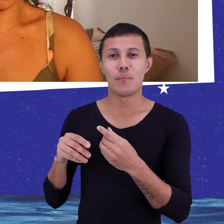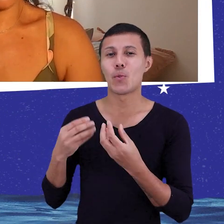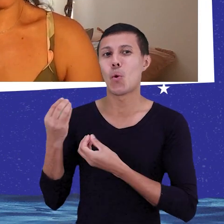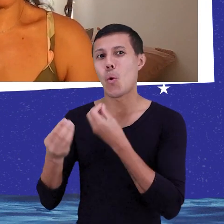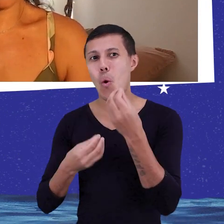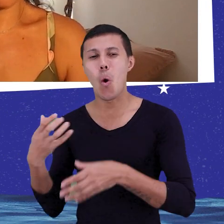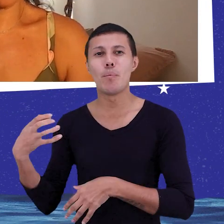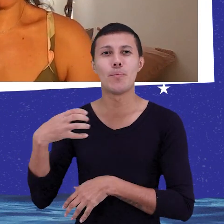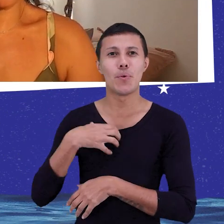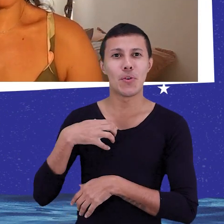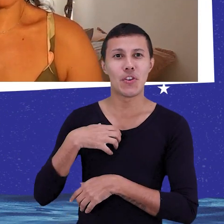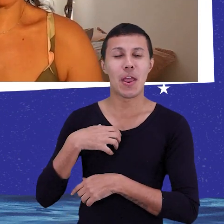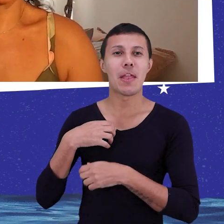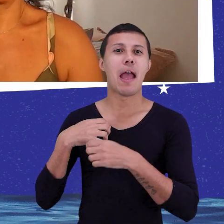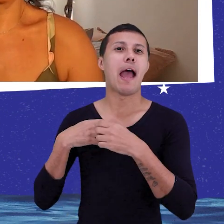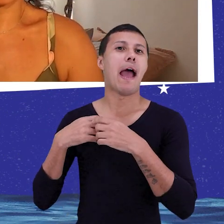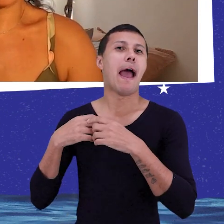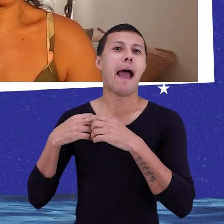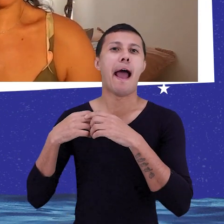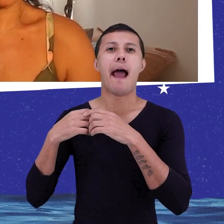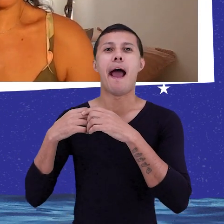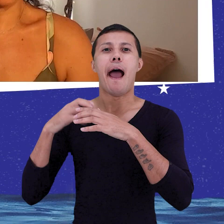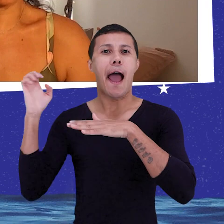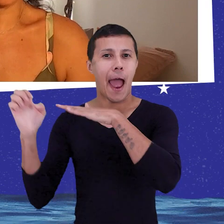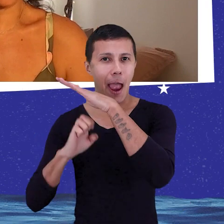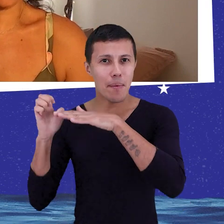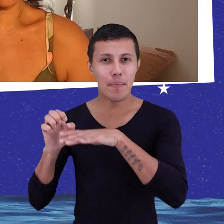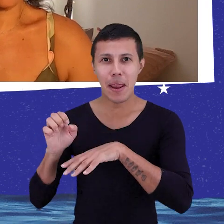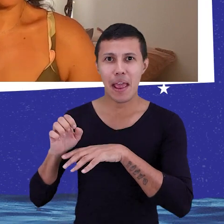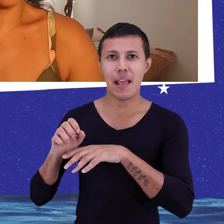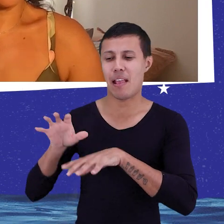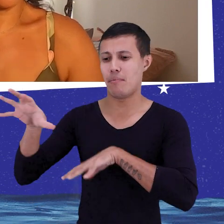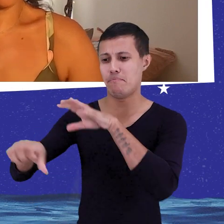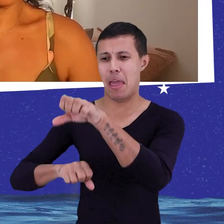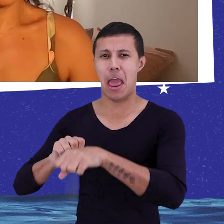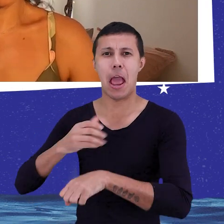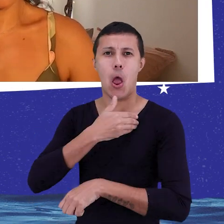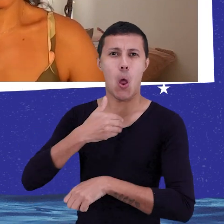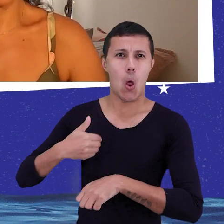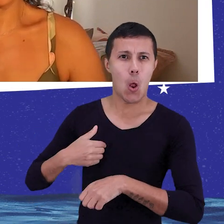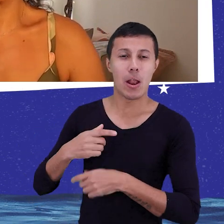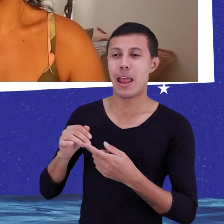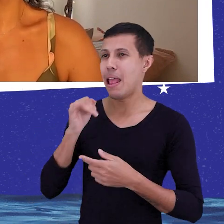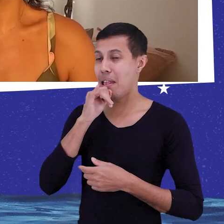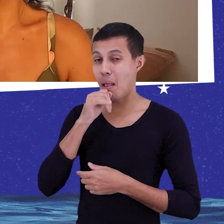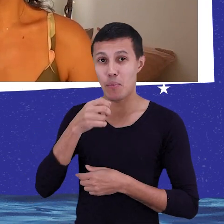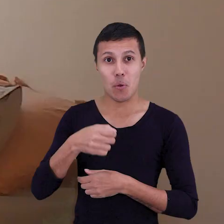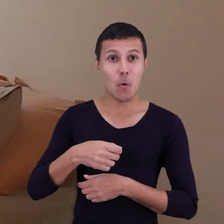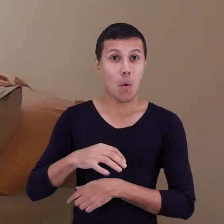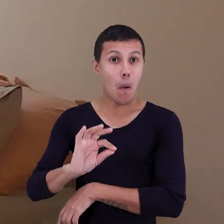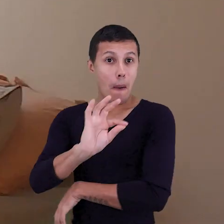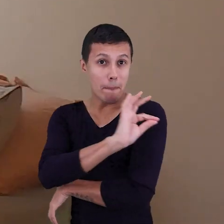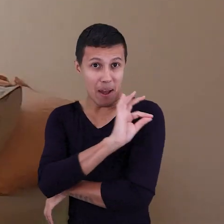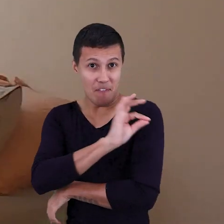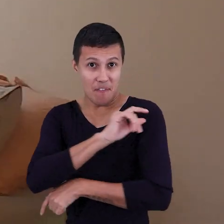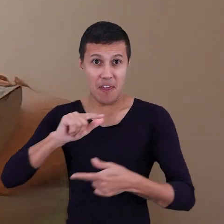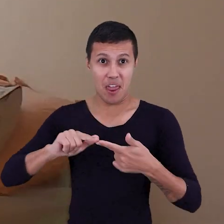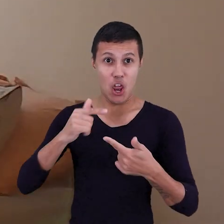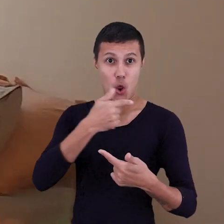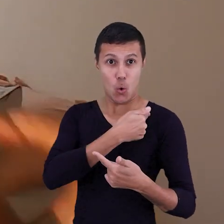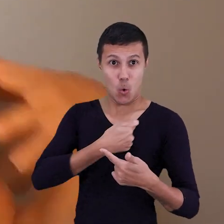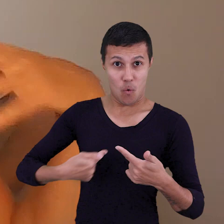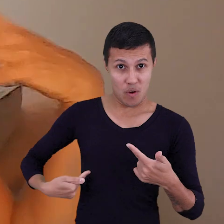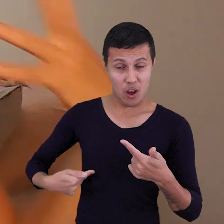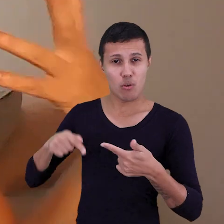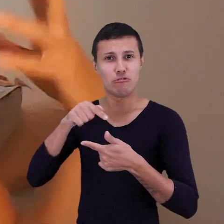a empresa de coleta pública encara os resíduos, o próprio governador e prefeito, né? Faz com que